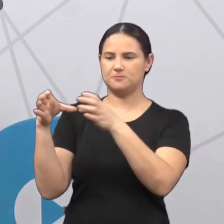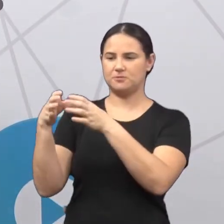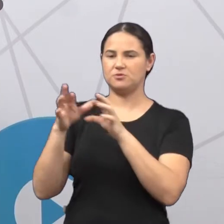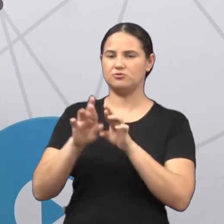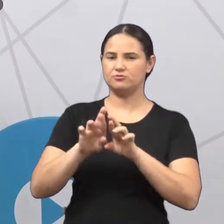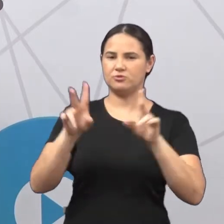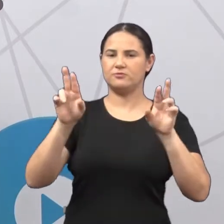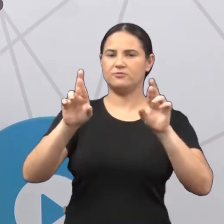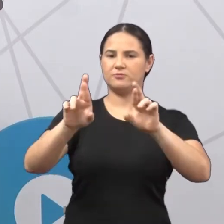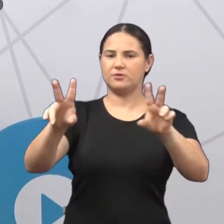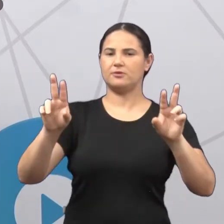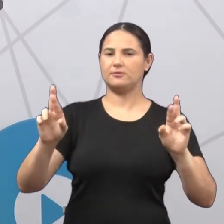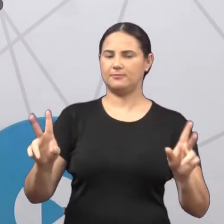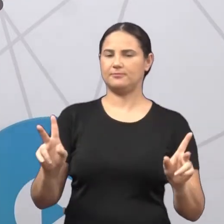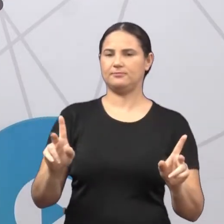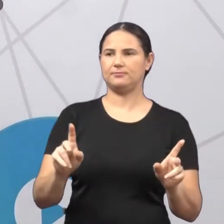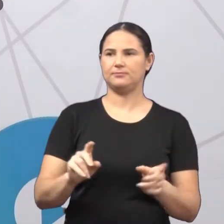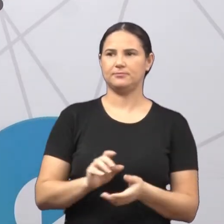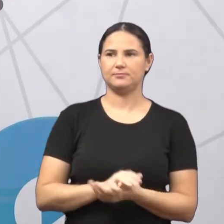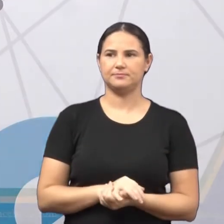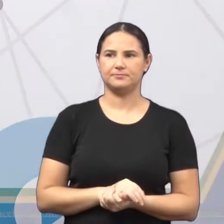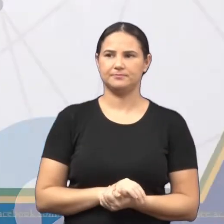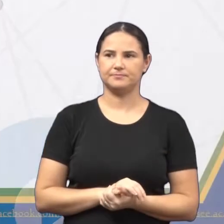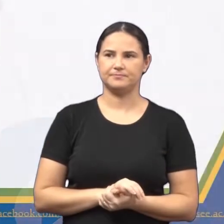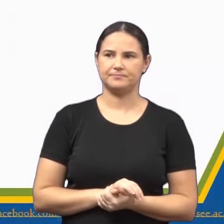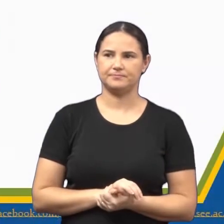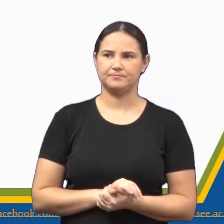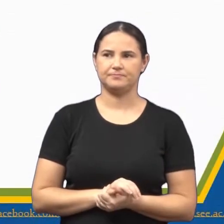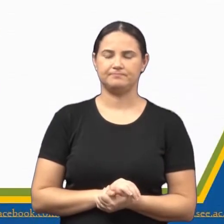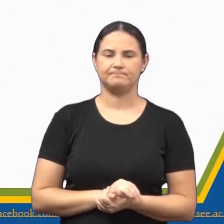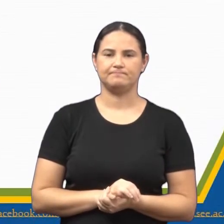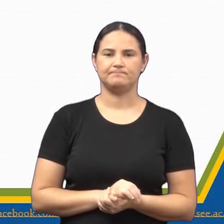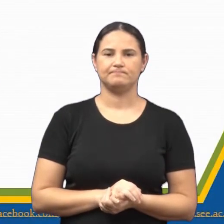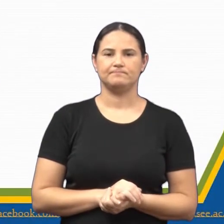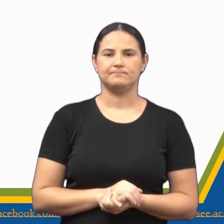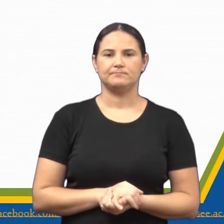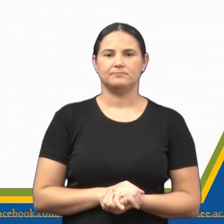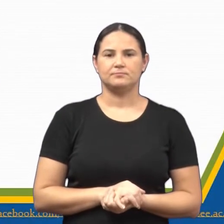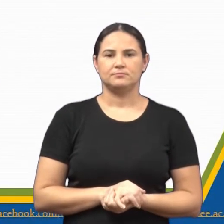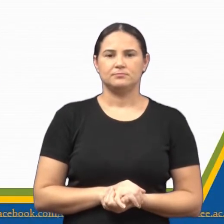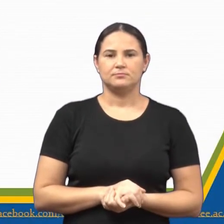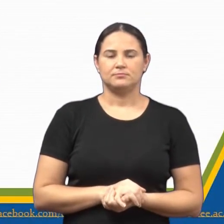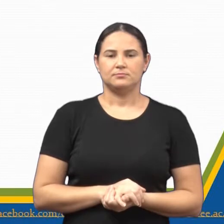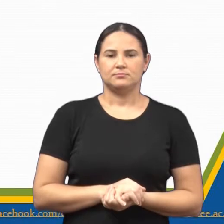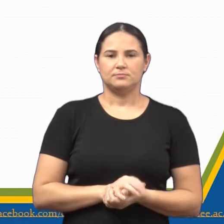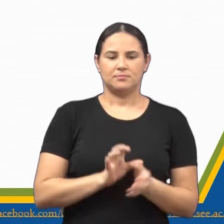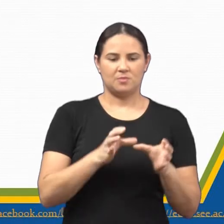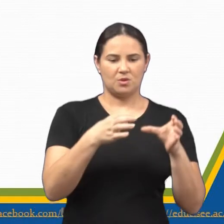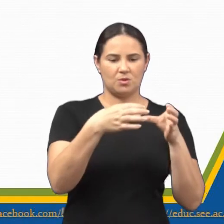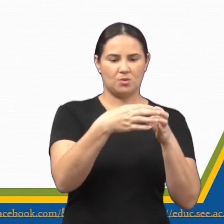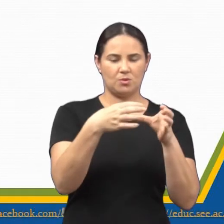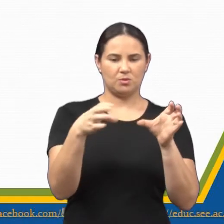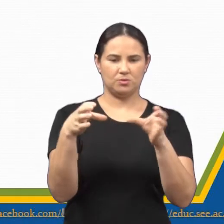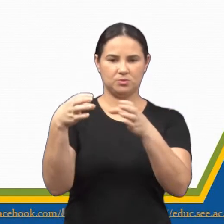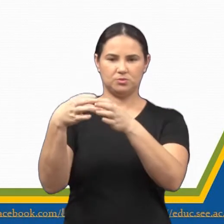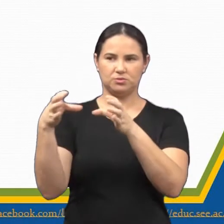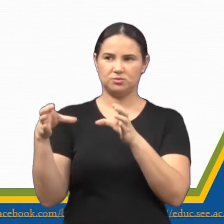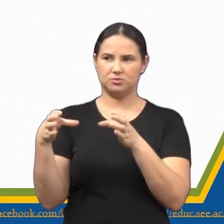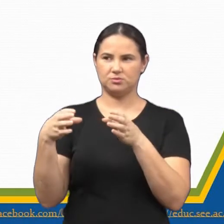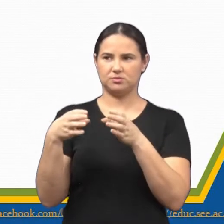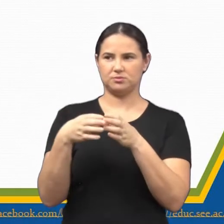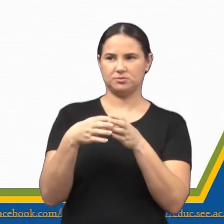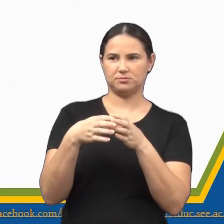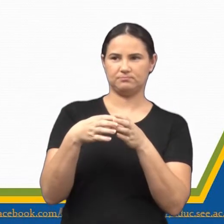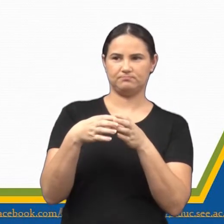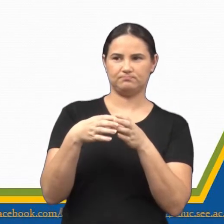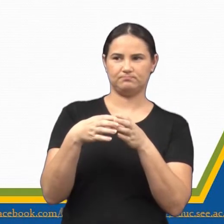crianças? Então, não tem uma classificação específica. Os bairros recebem determinadas denominações,